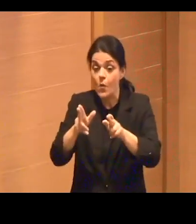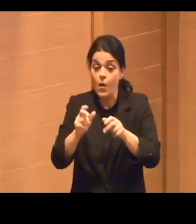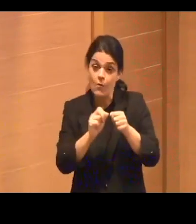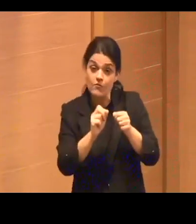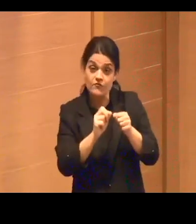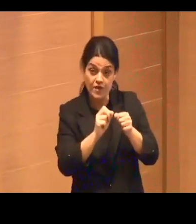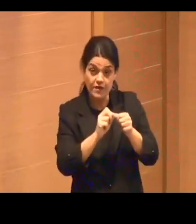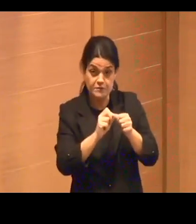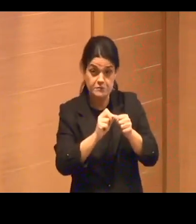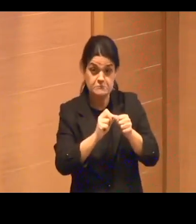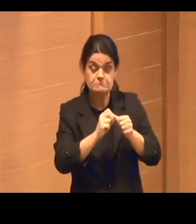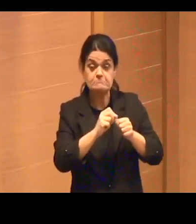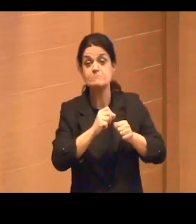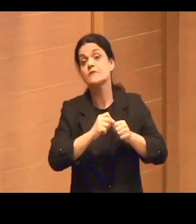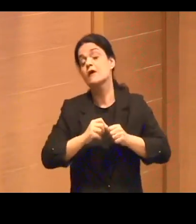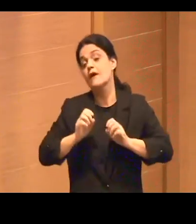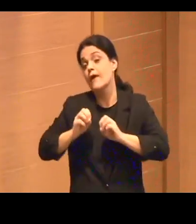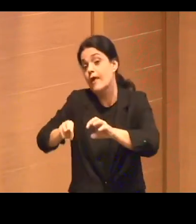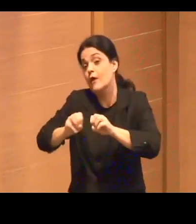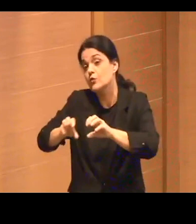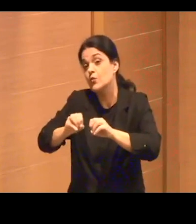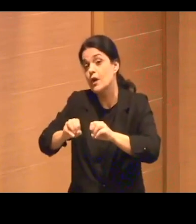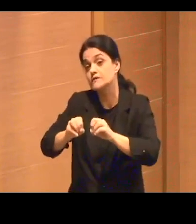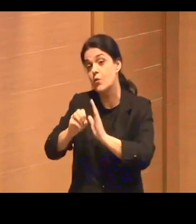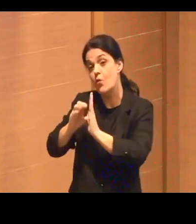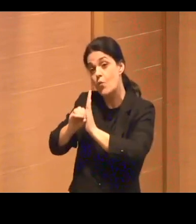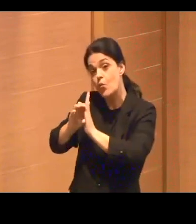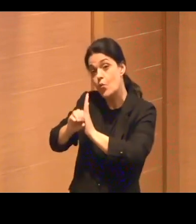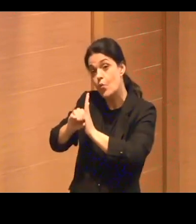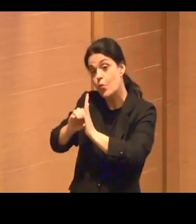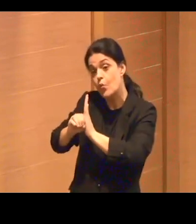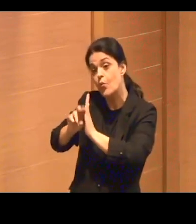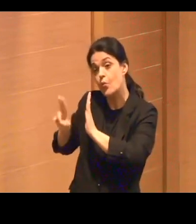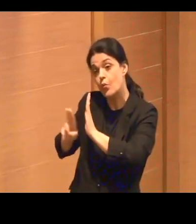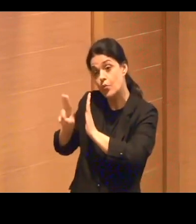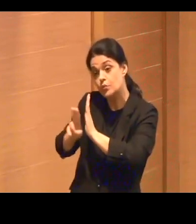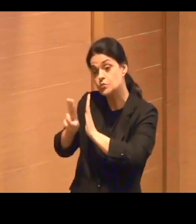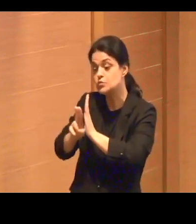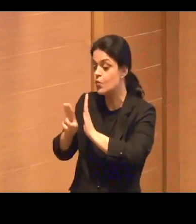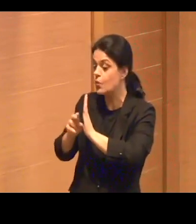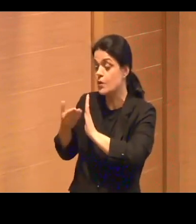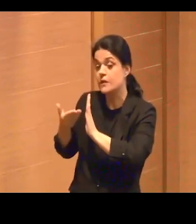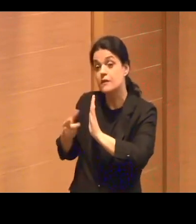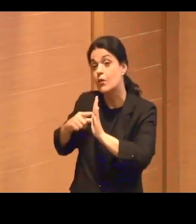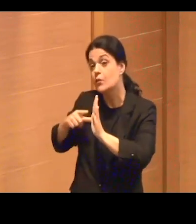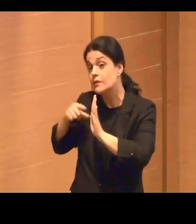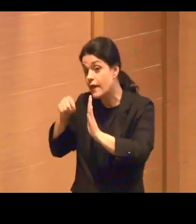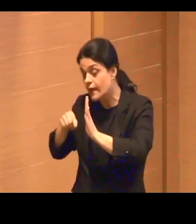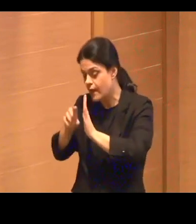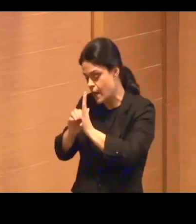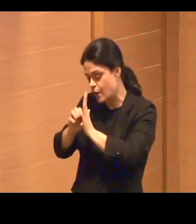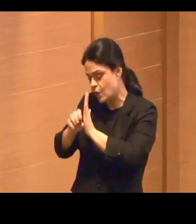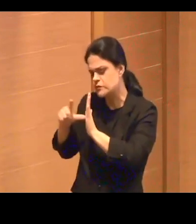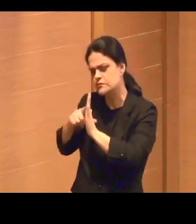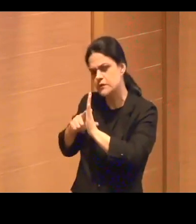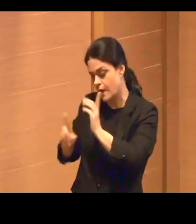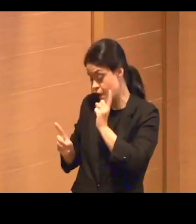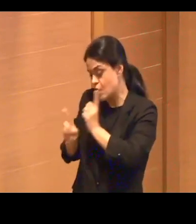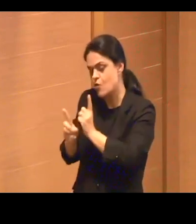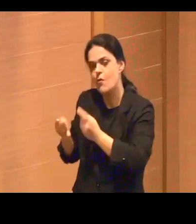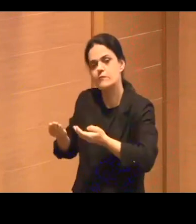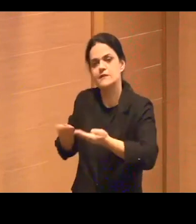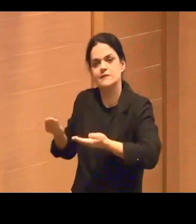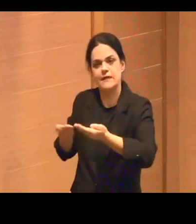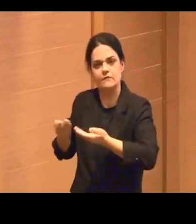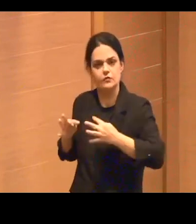criaram uma interface com o Google. Então, eles entram por uma interface bacaninha do Google e lá dentro tem todos esses serviços. A